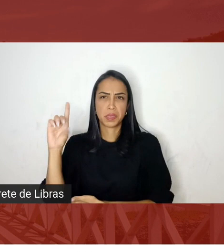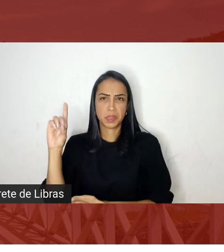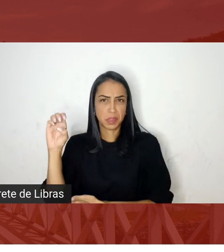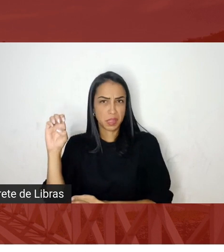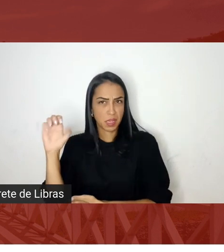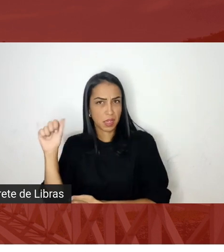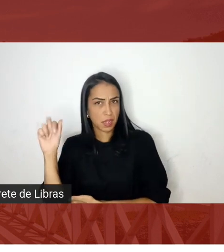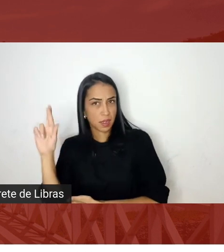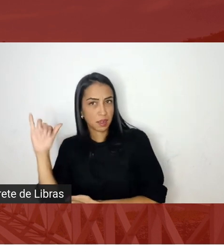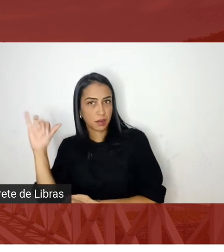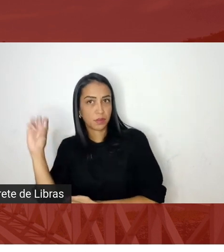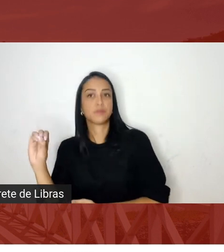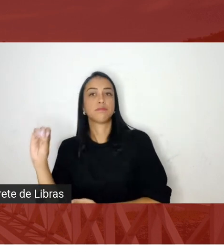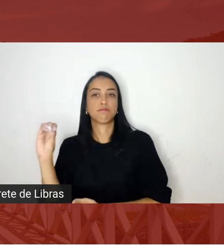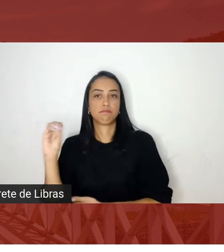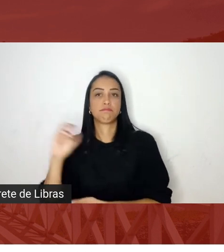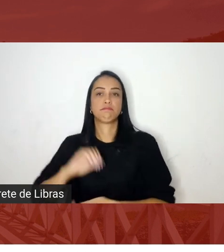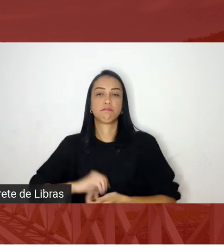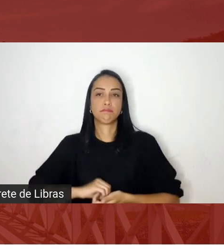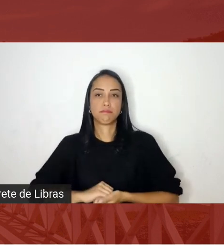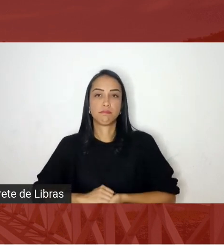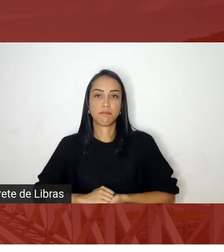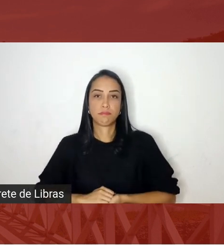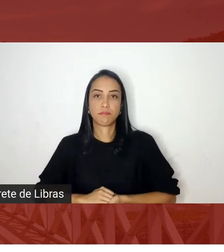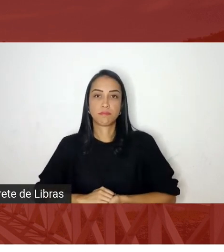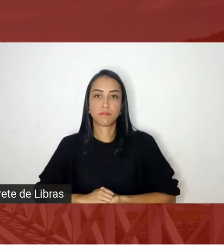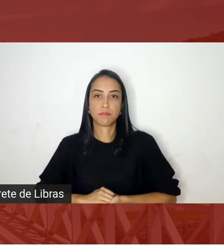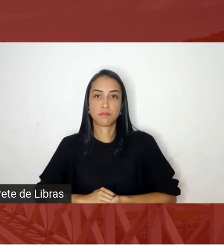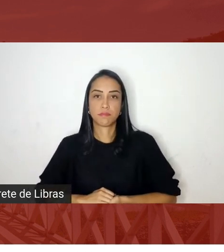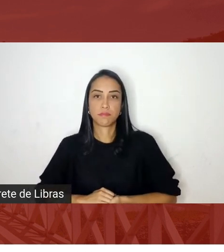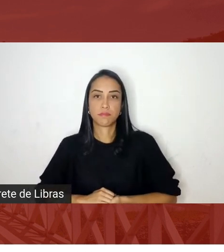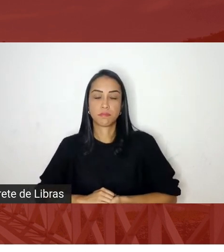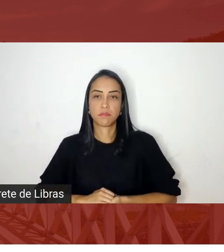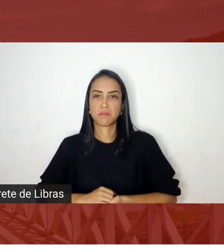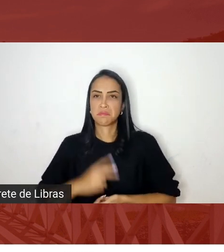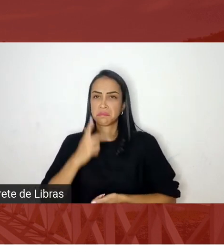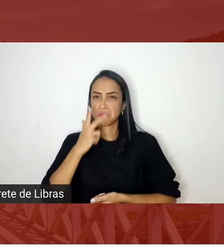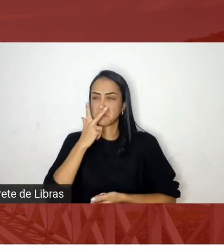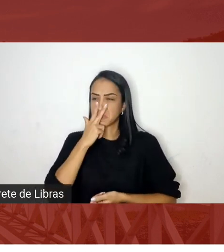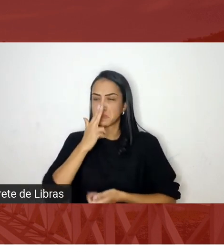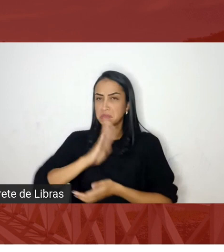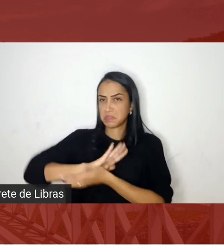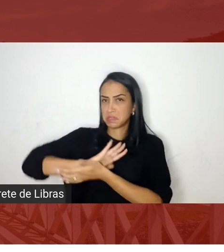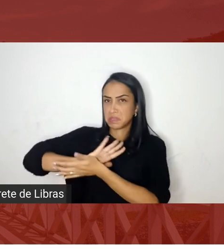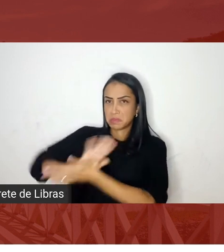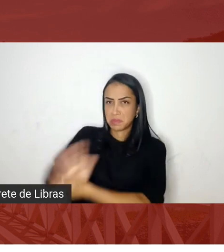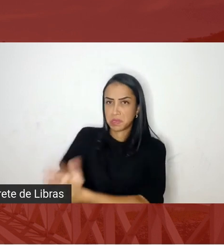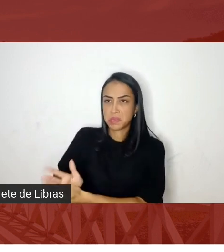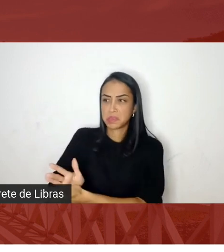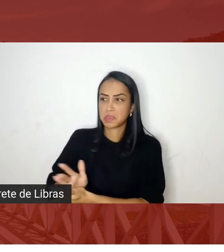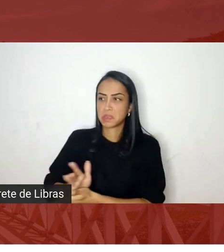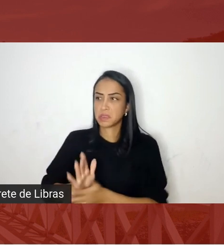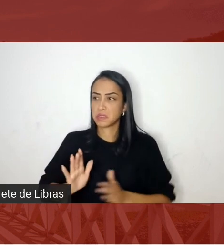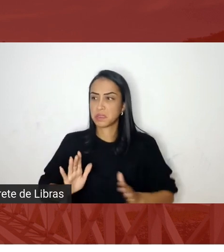o desprezo pela democracia e